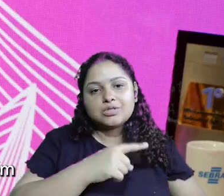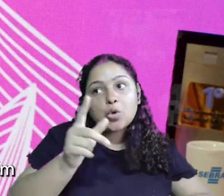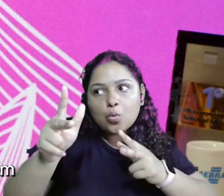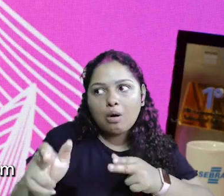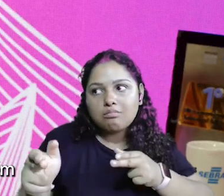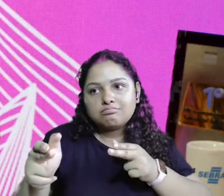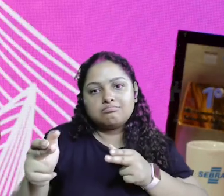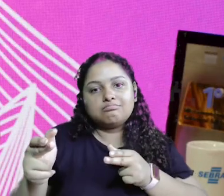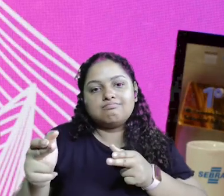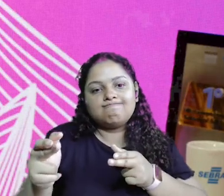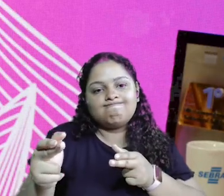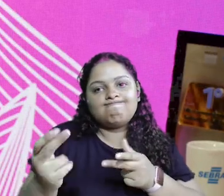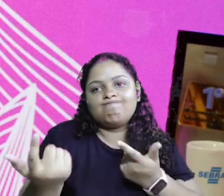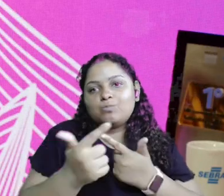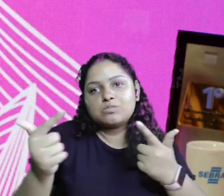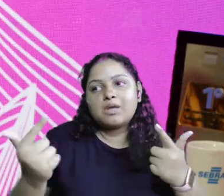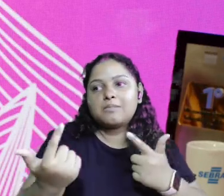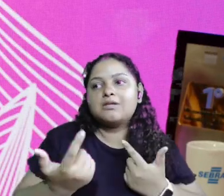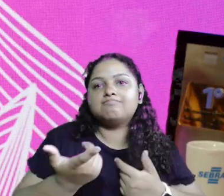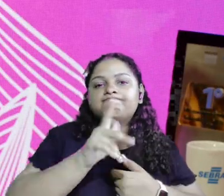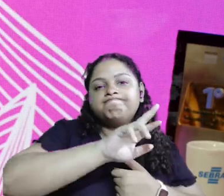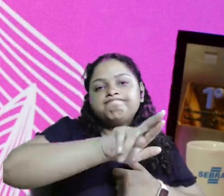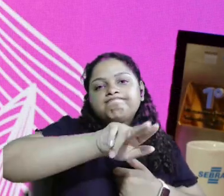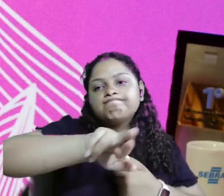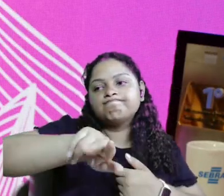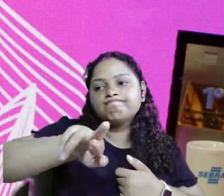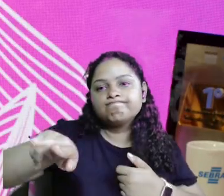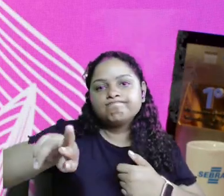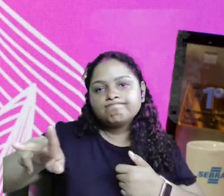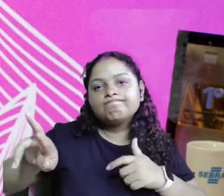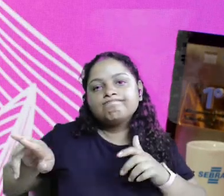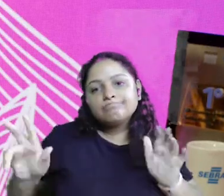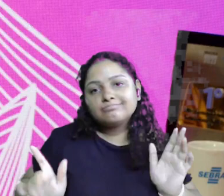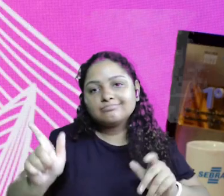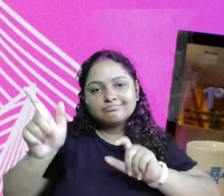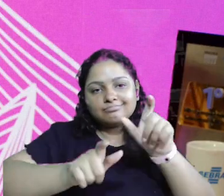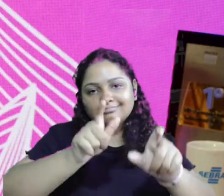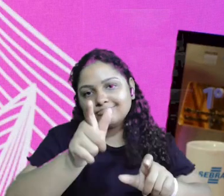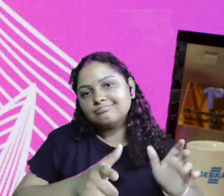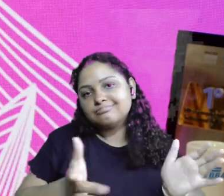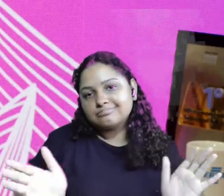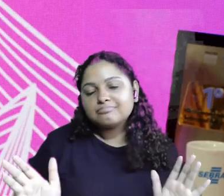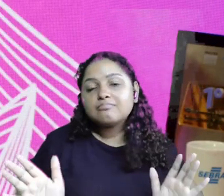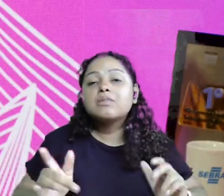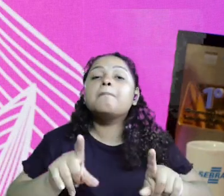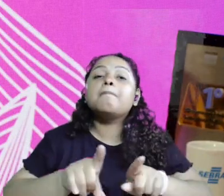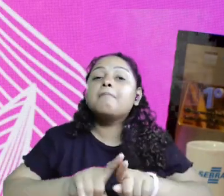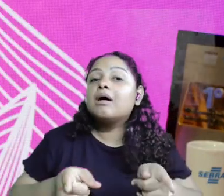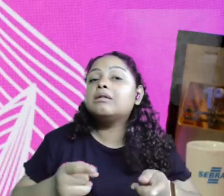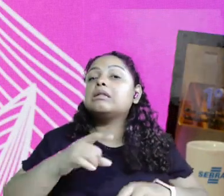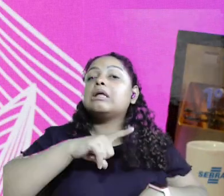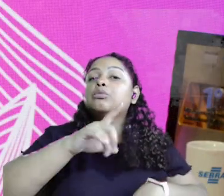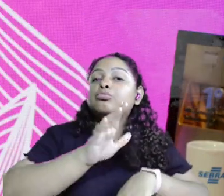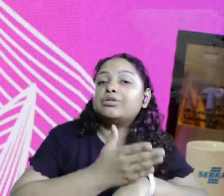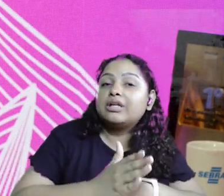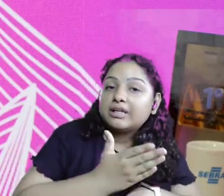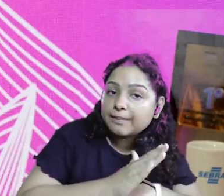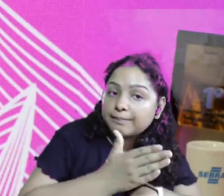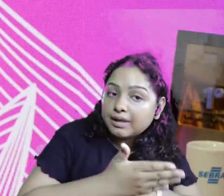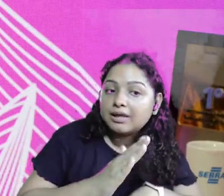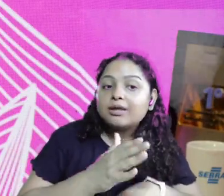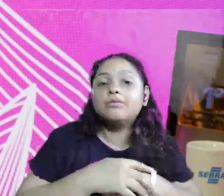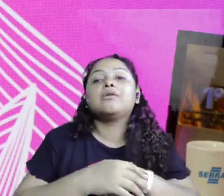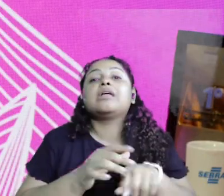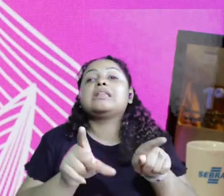claro, nunca vai ter alguém igual, afinal, somos singulares, né? Mas aí vem para a parte do treinamento e